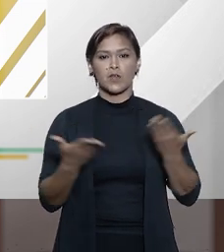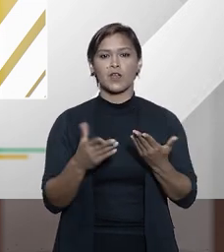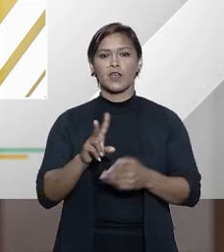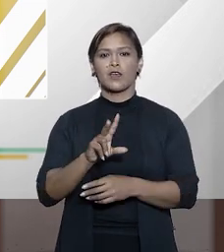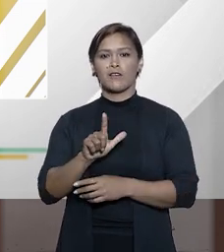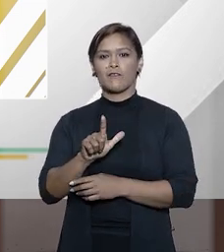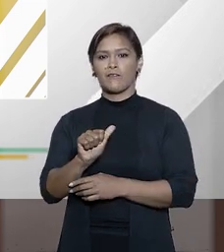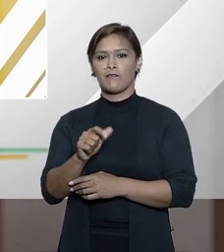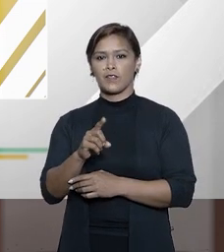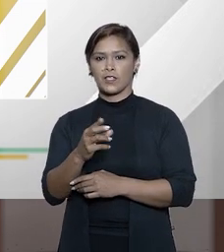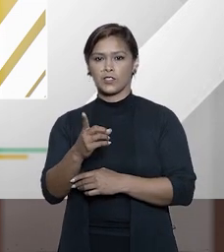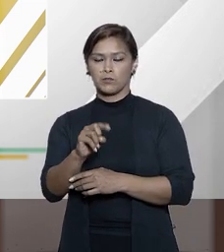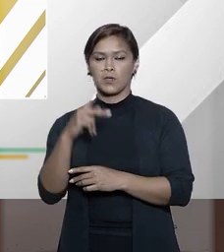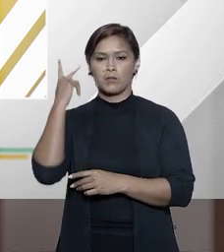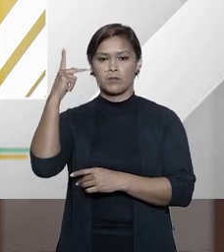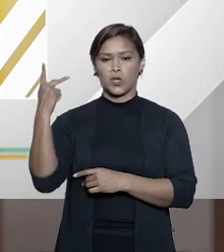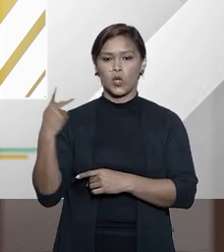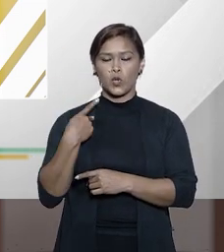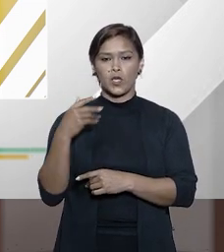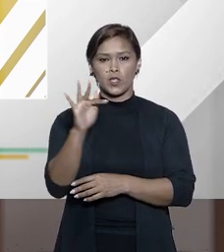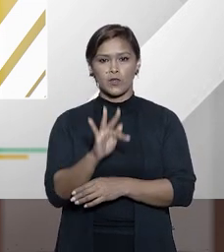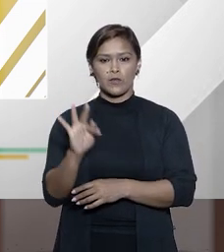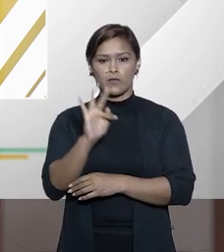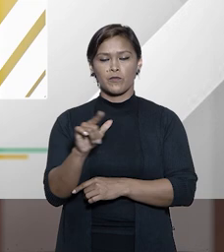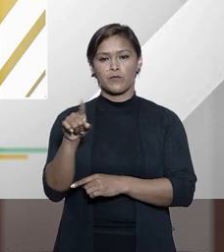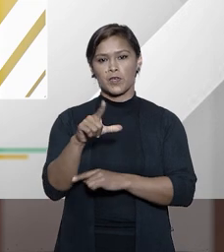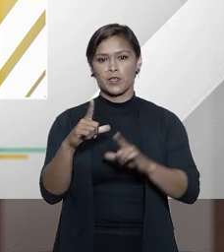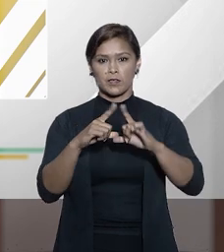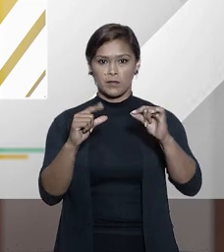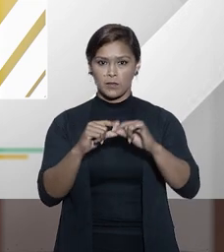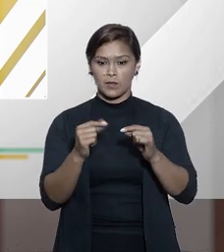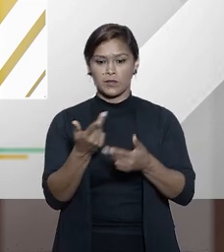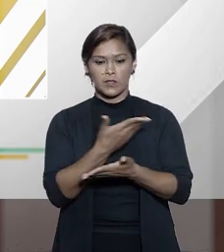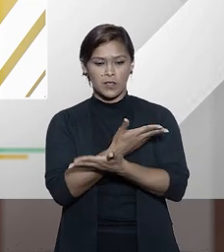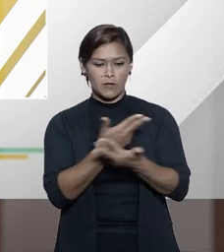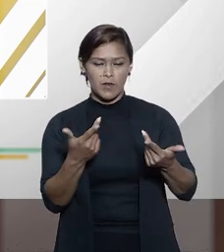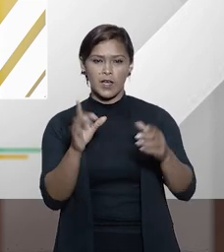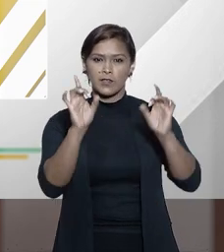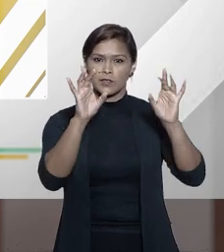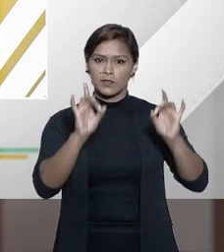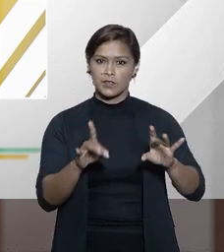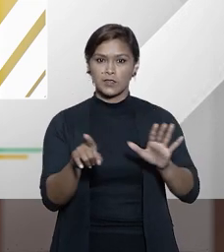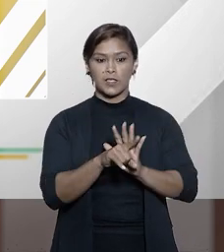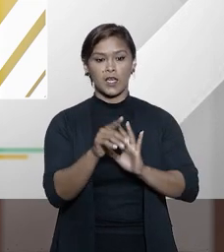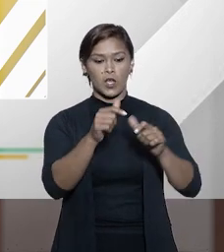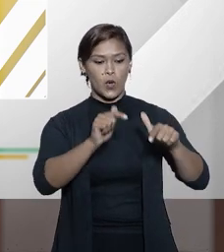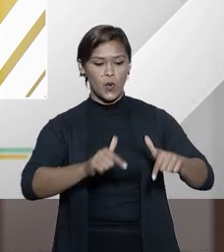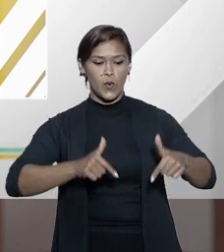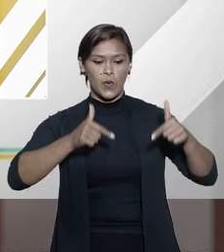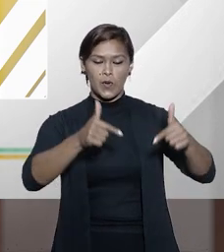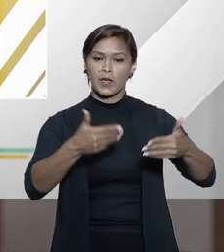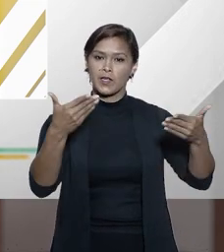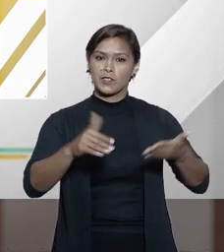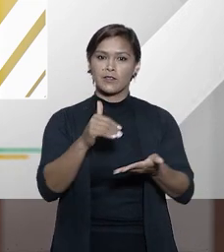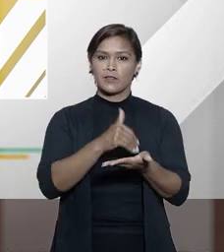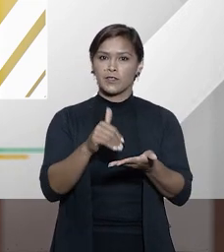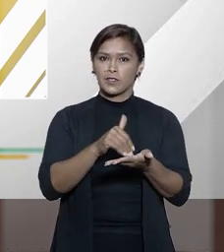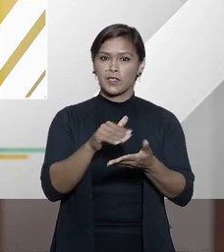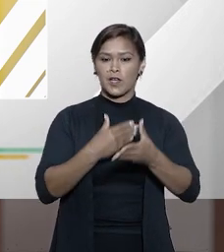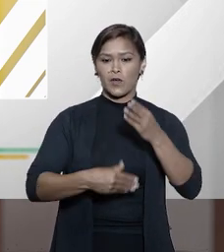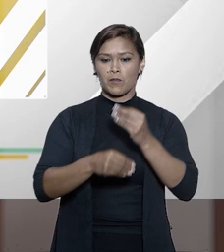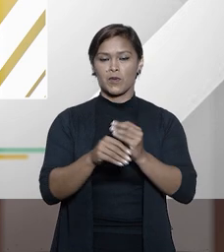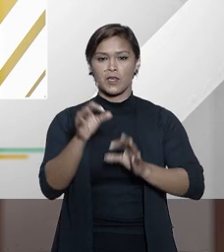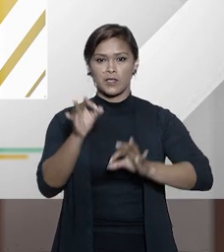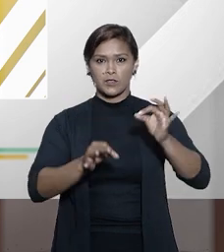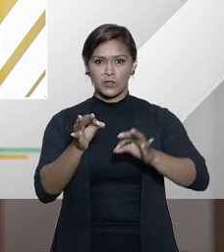Vladimir Aras, Procurador Regional da República em Brasília. Entre os inúmeros destaques do currículo, ele já foi secretário de